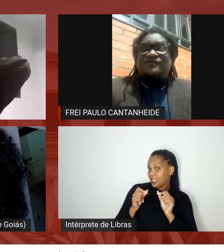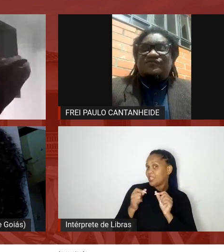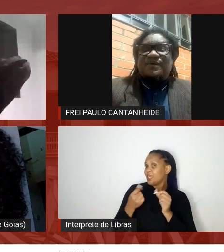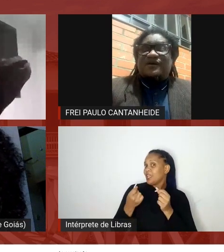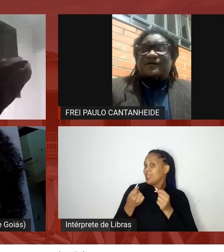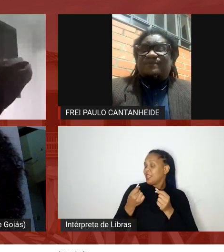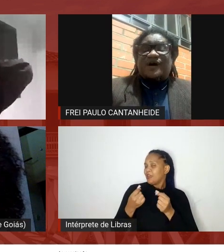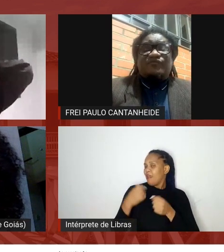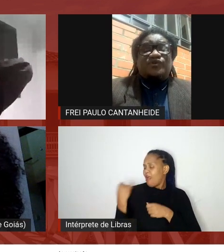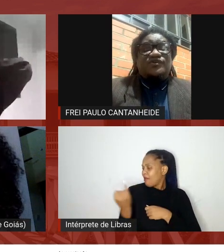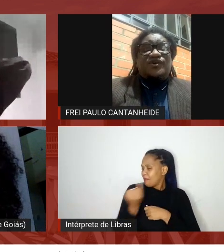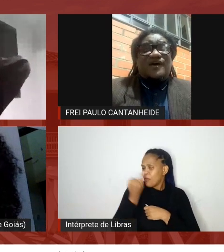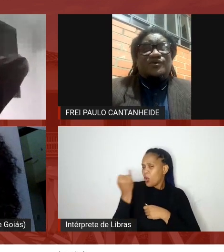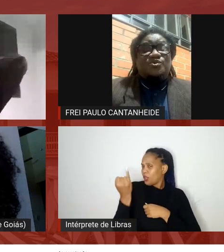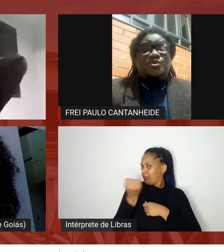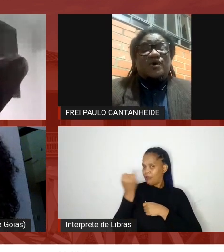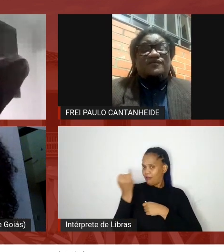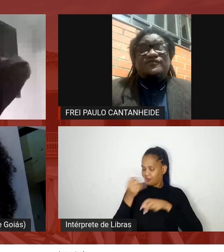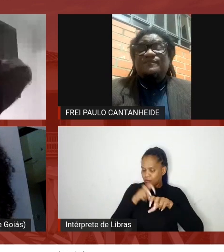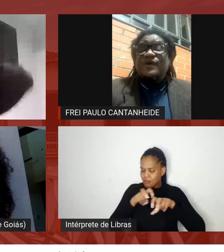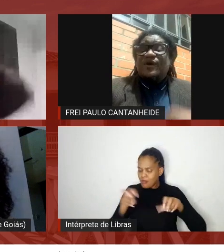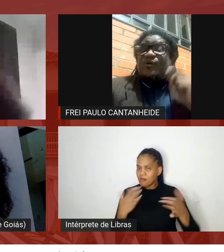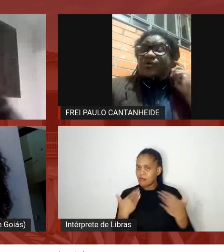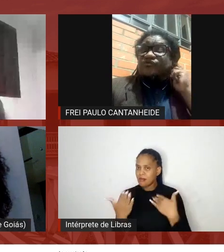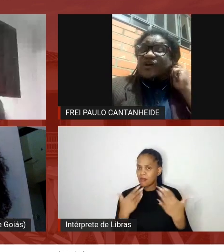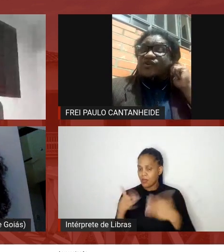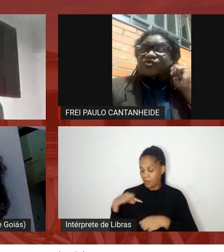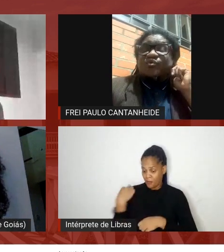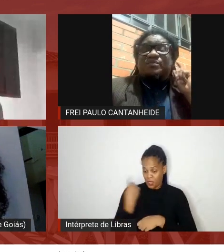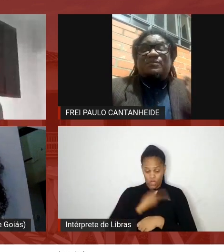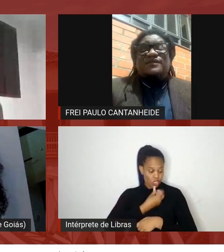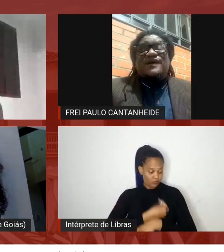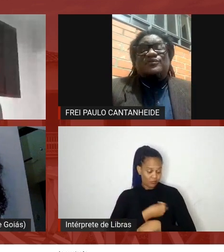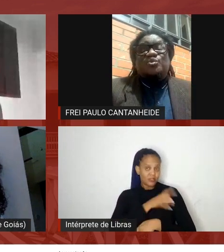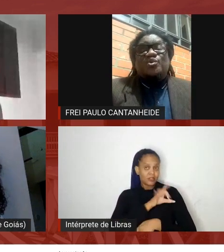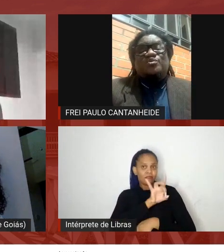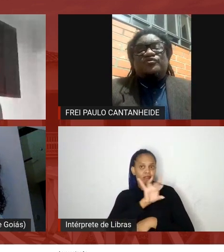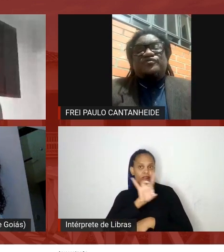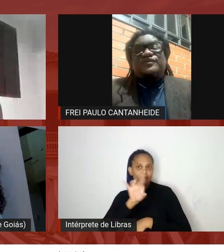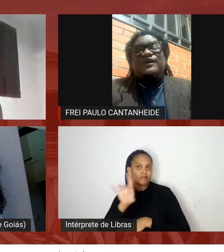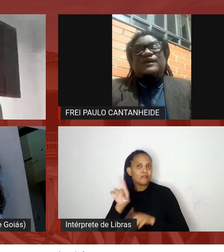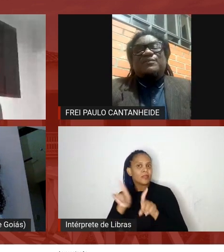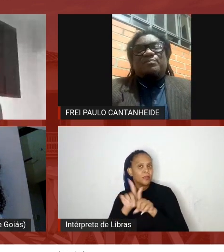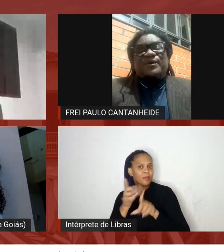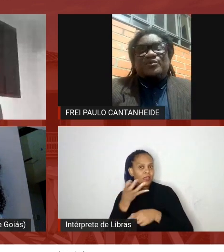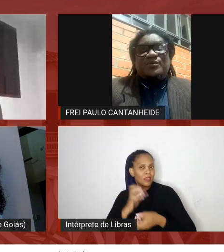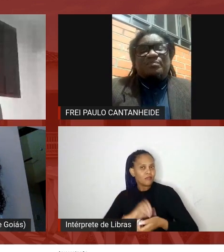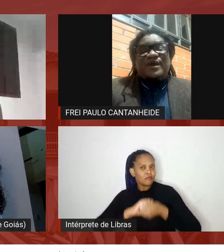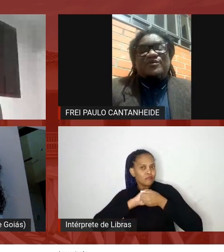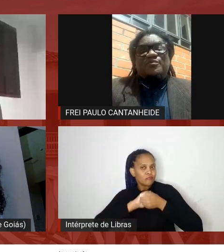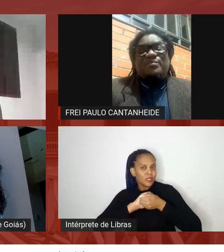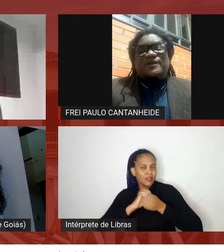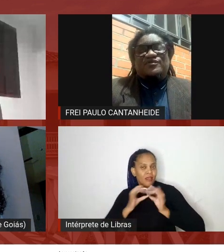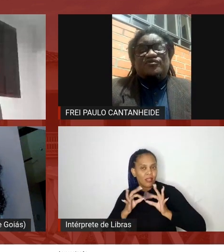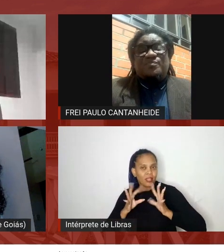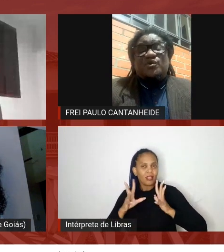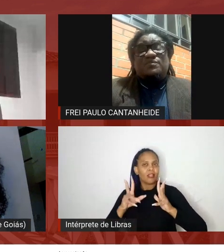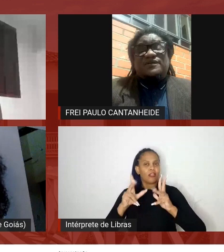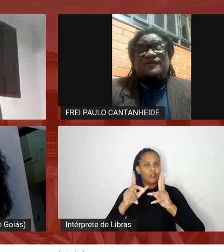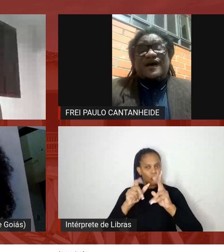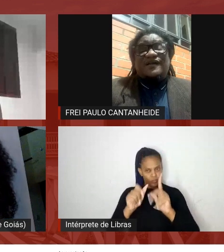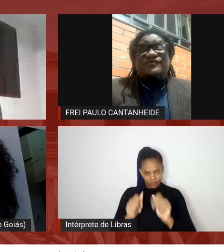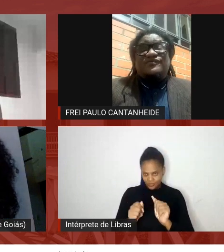importantes para a vida de cada um de nós gostaria de cumprimentar todos pelo empenho pela